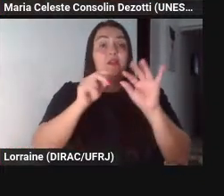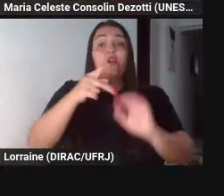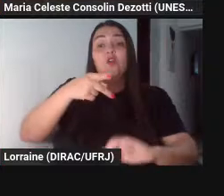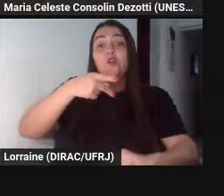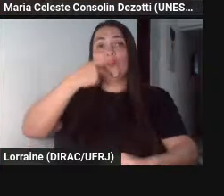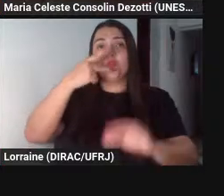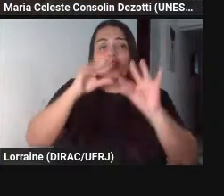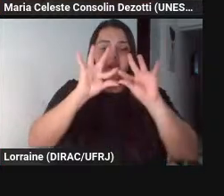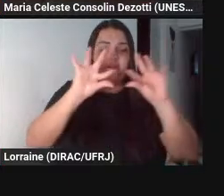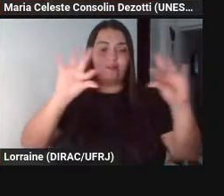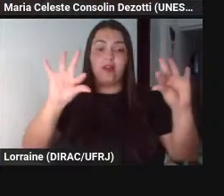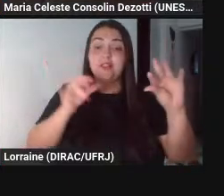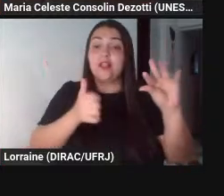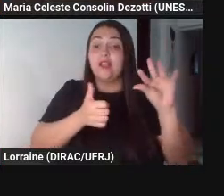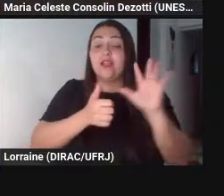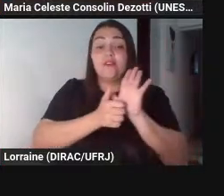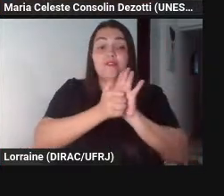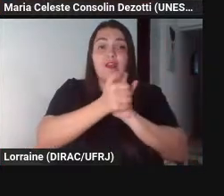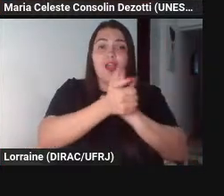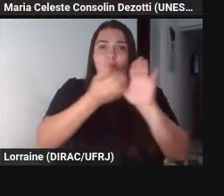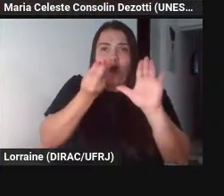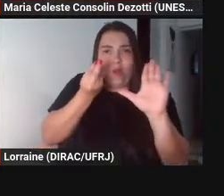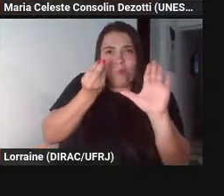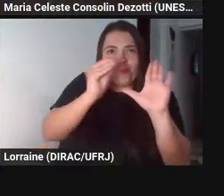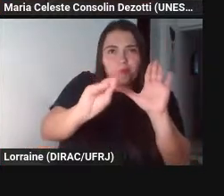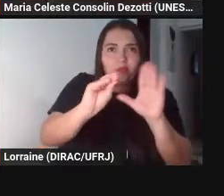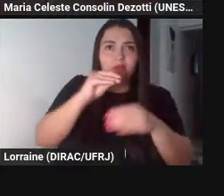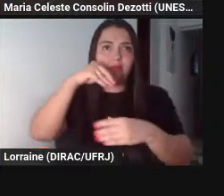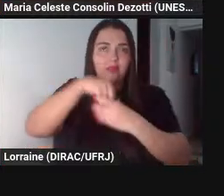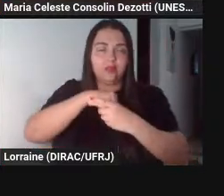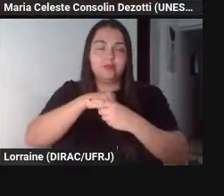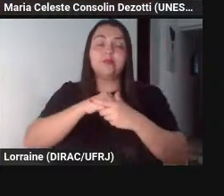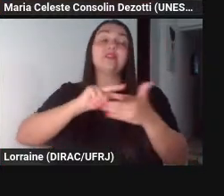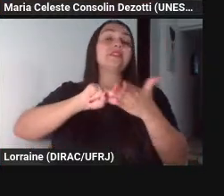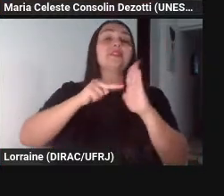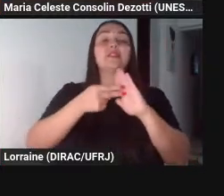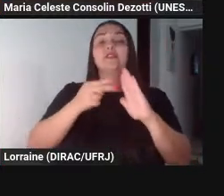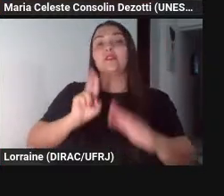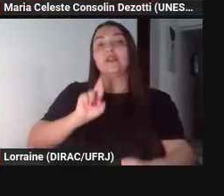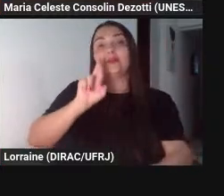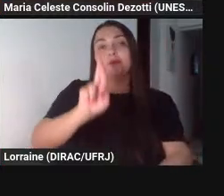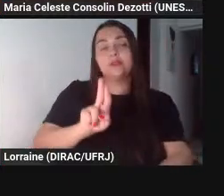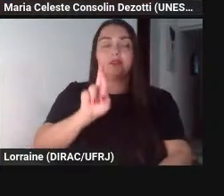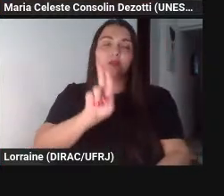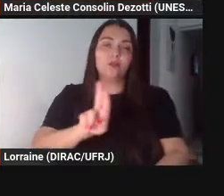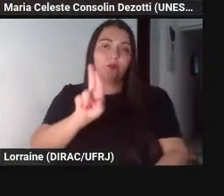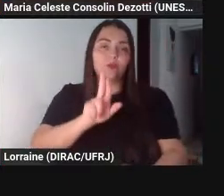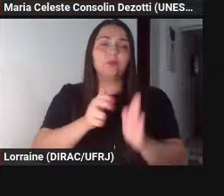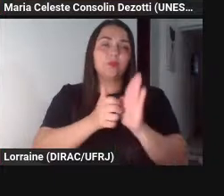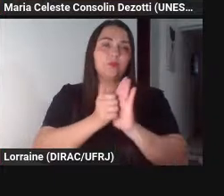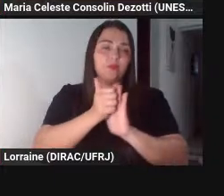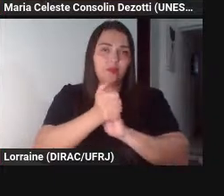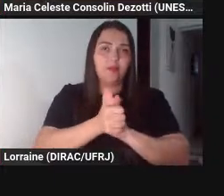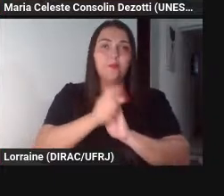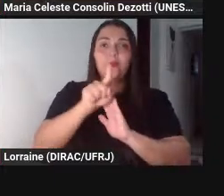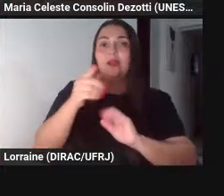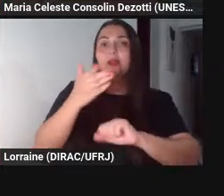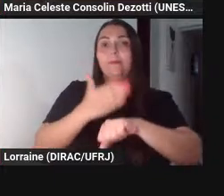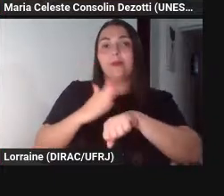a gente pode dizer que representa o uso da fábula como prática